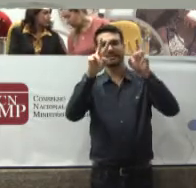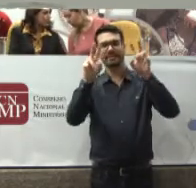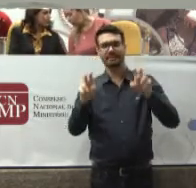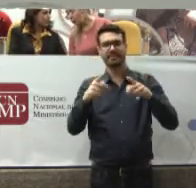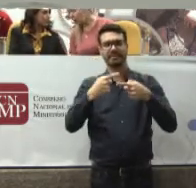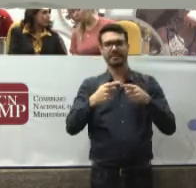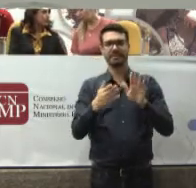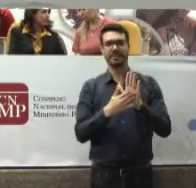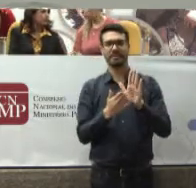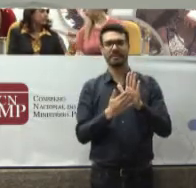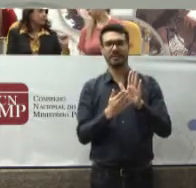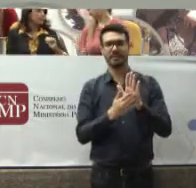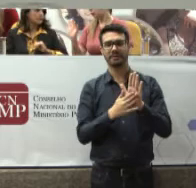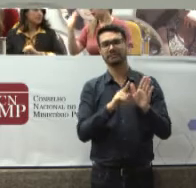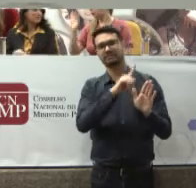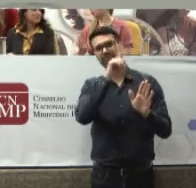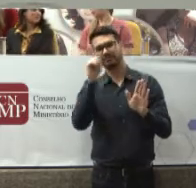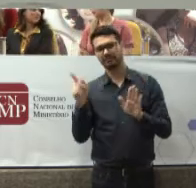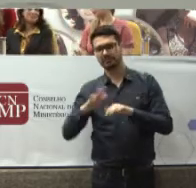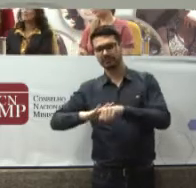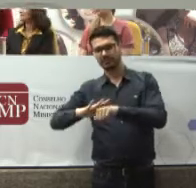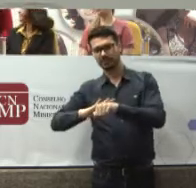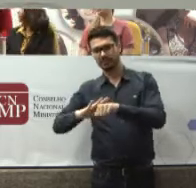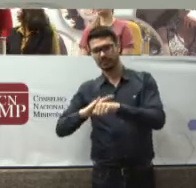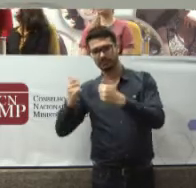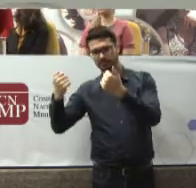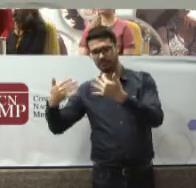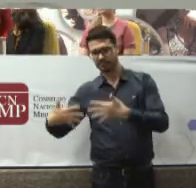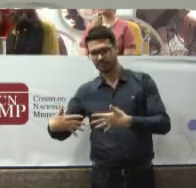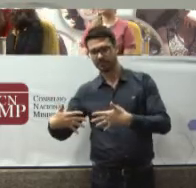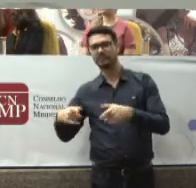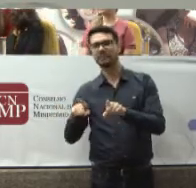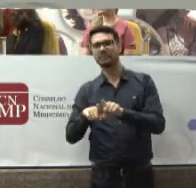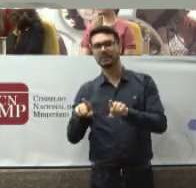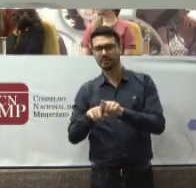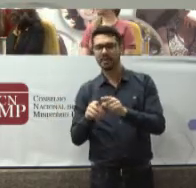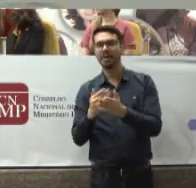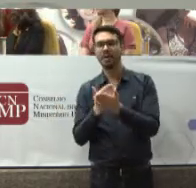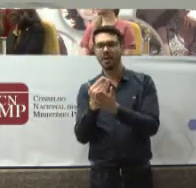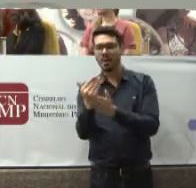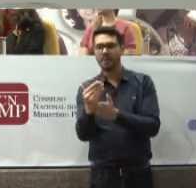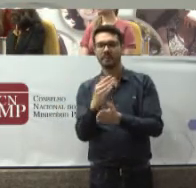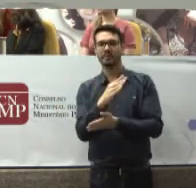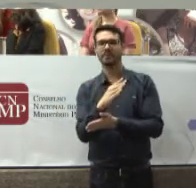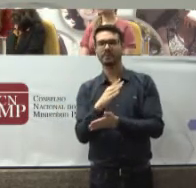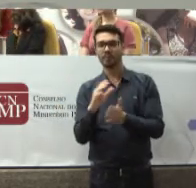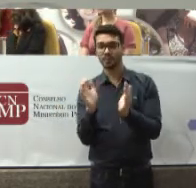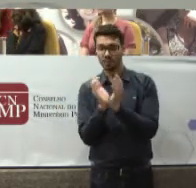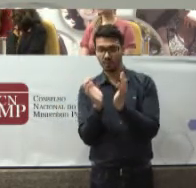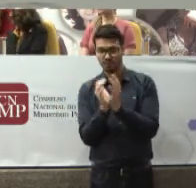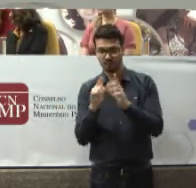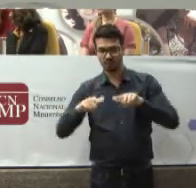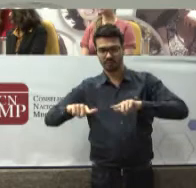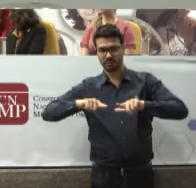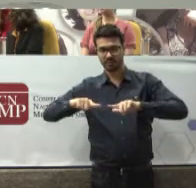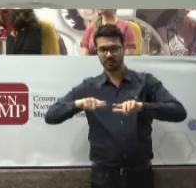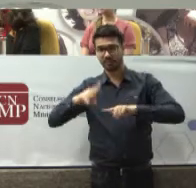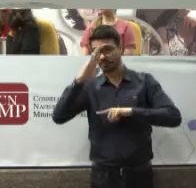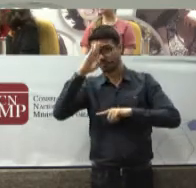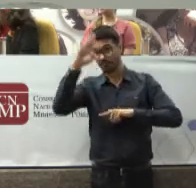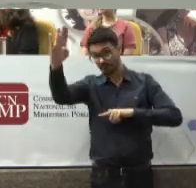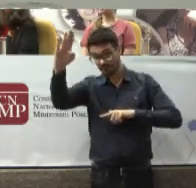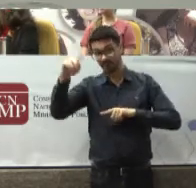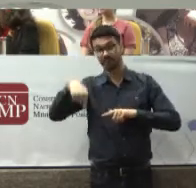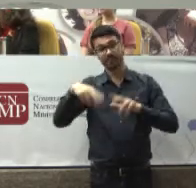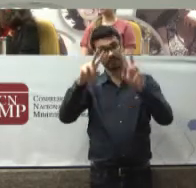Propôs ao Conselho Nacional do Ministério Público Que instituíssemos uma comissão extraordinária Para tratar